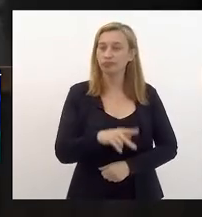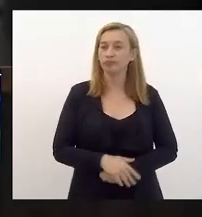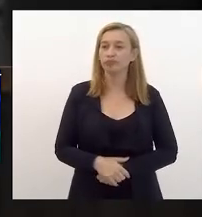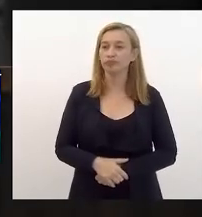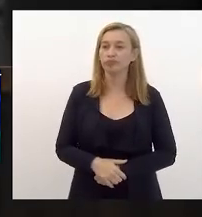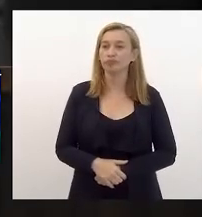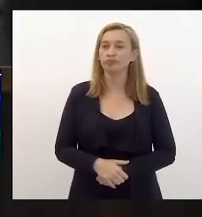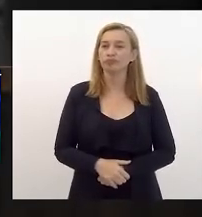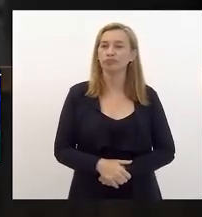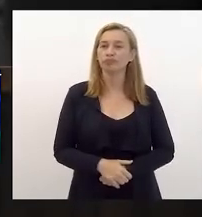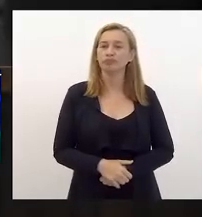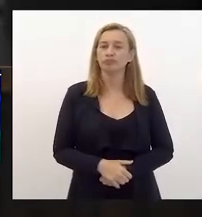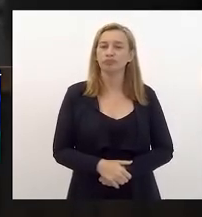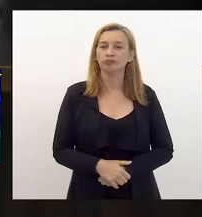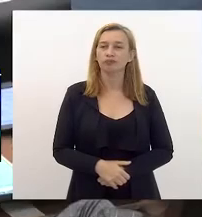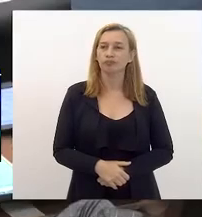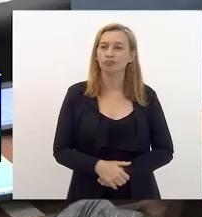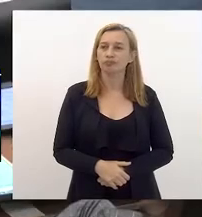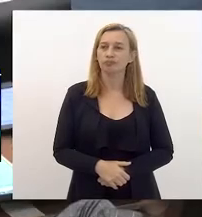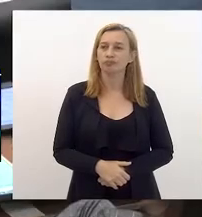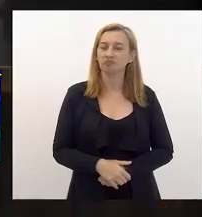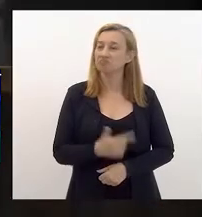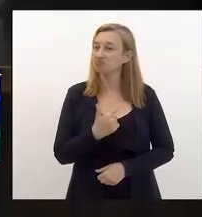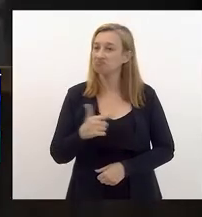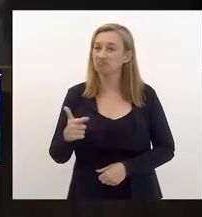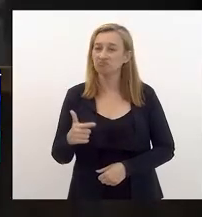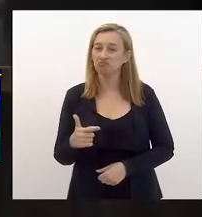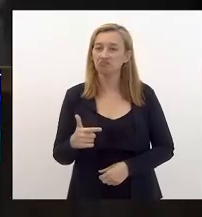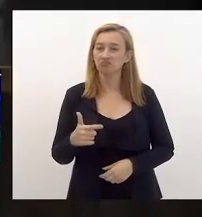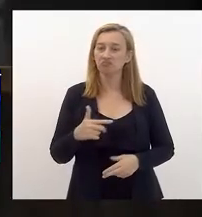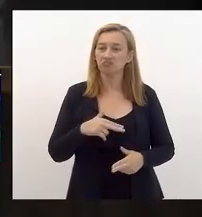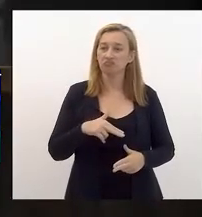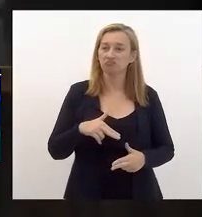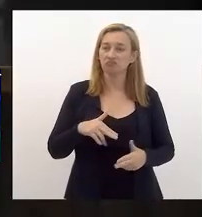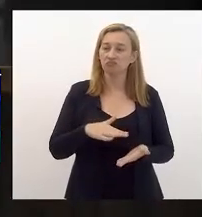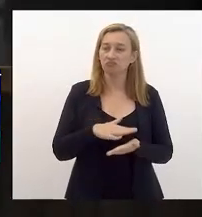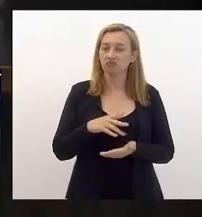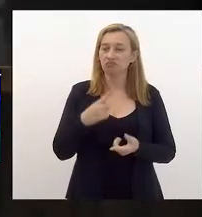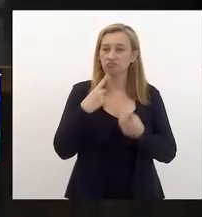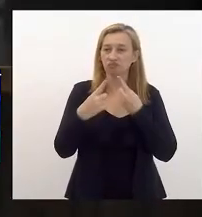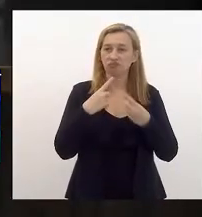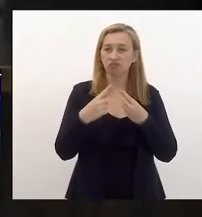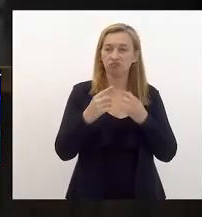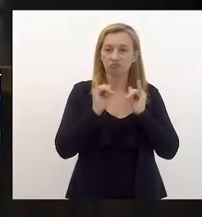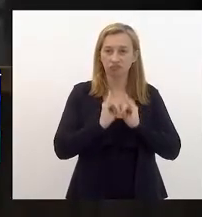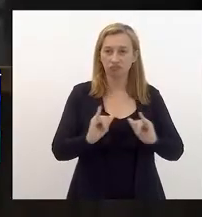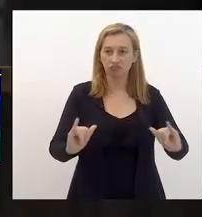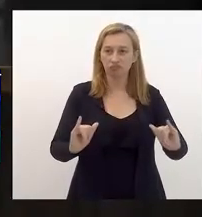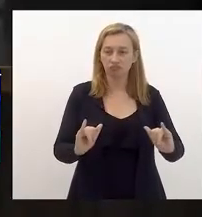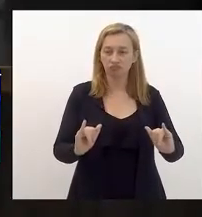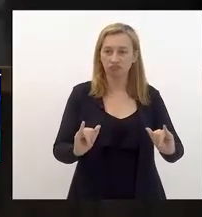consignado está. Não havendo mais, orador, para discutir, anuncio